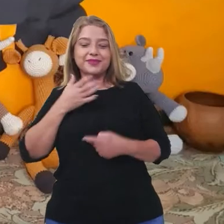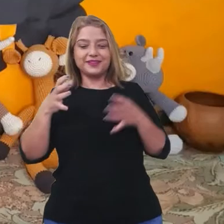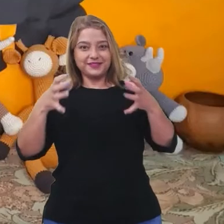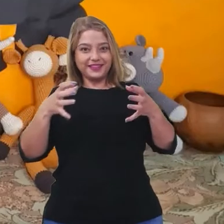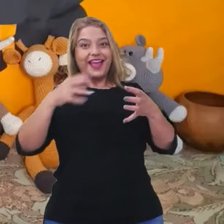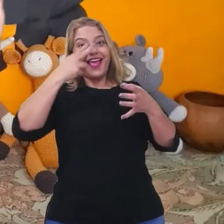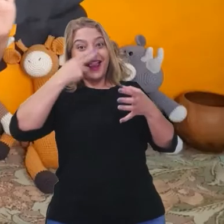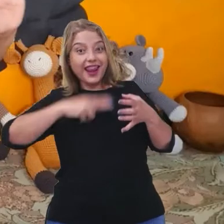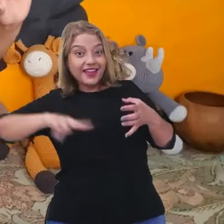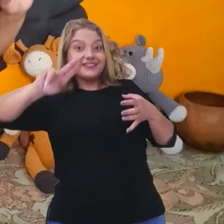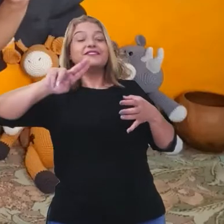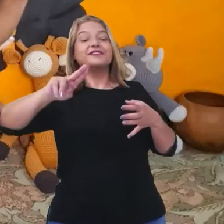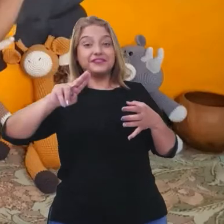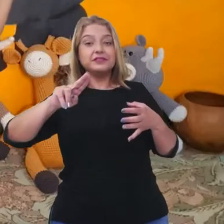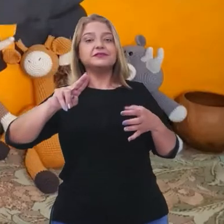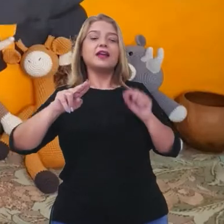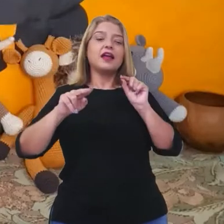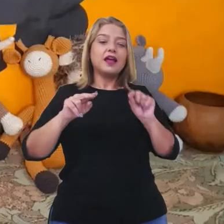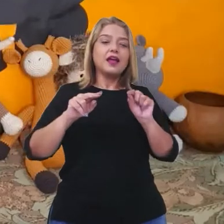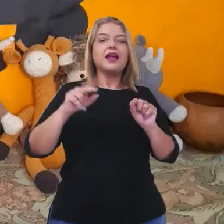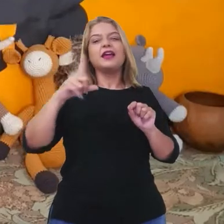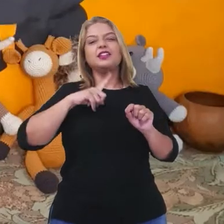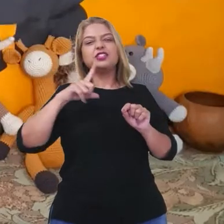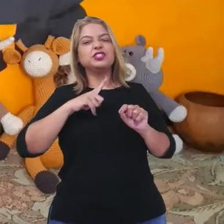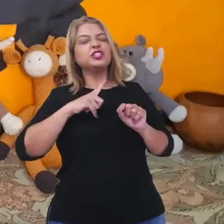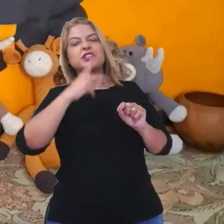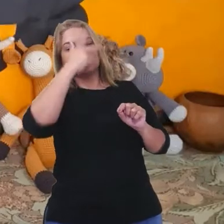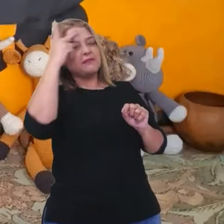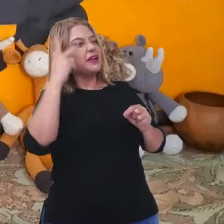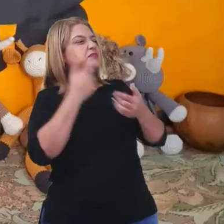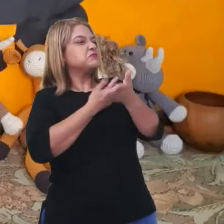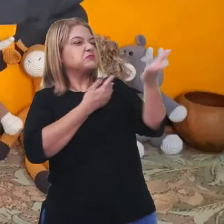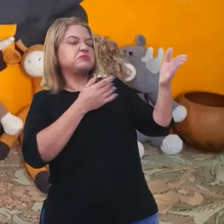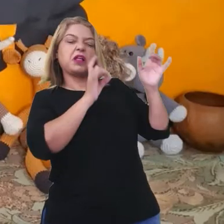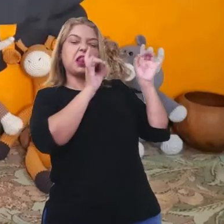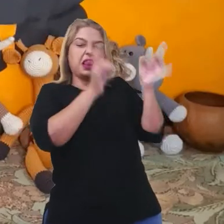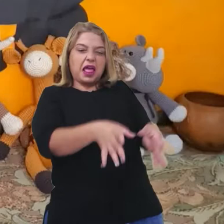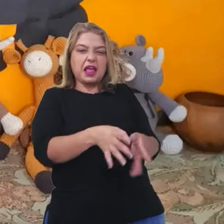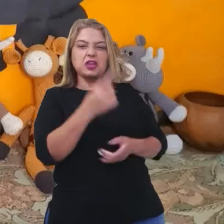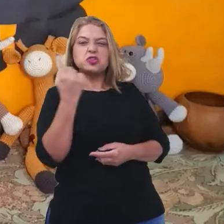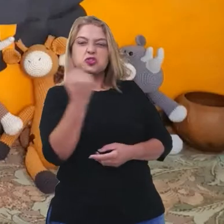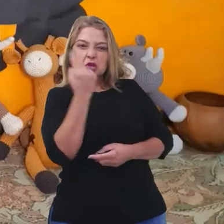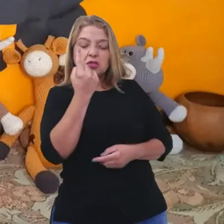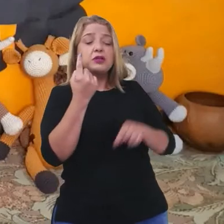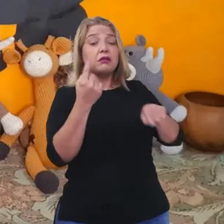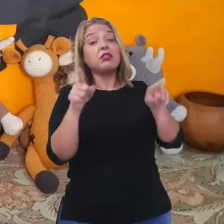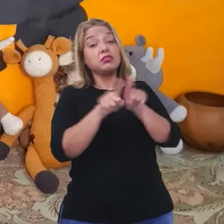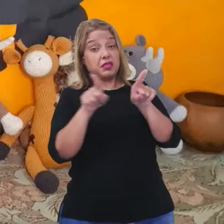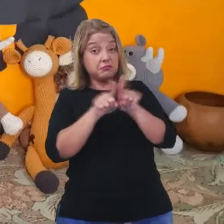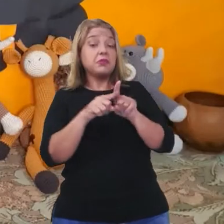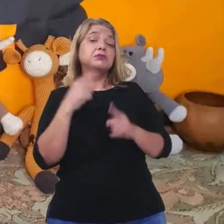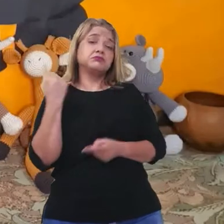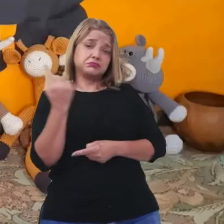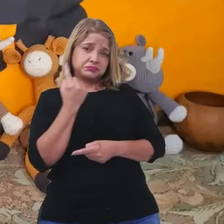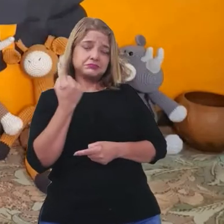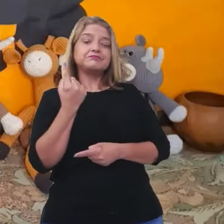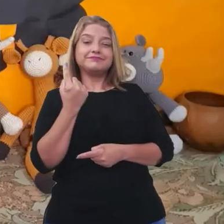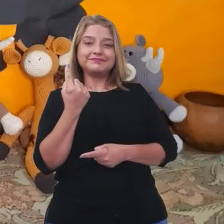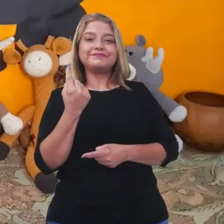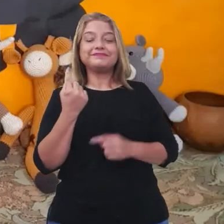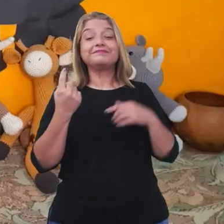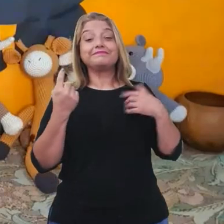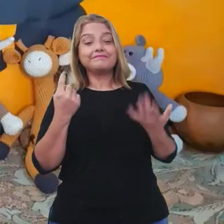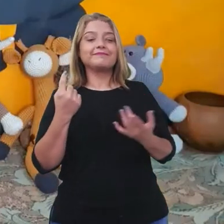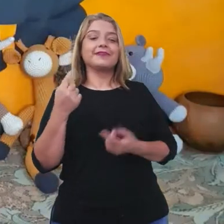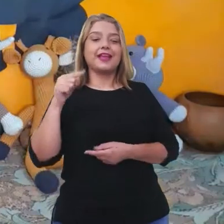Ele tinha se desgarrado dos outros elefantes e também era muito solitário. Então, ela